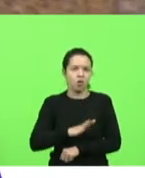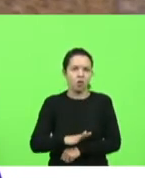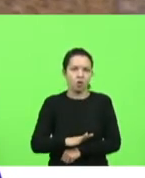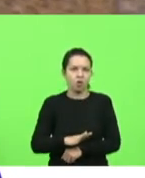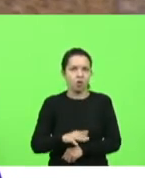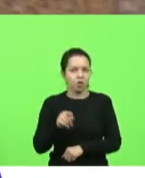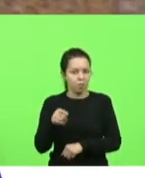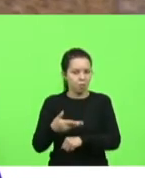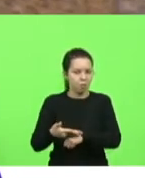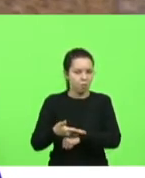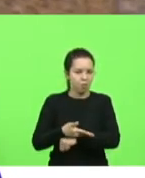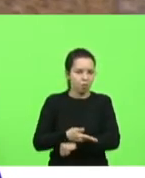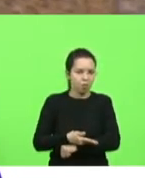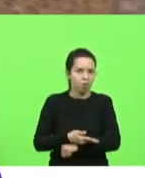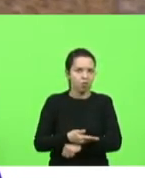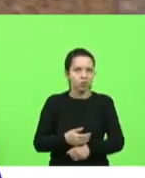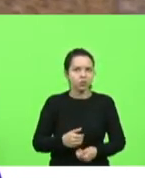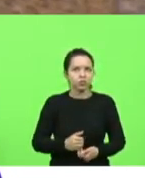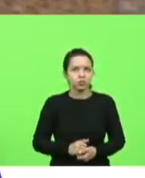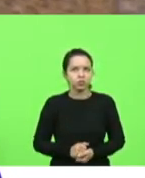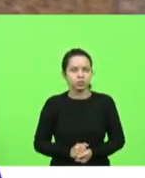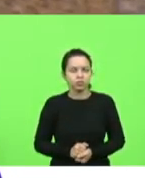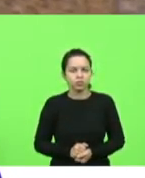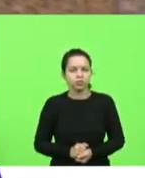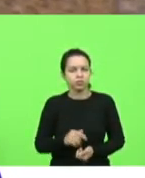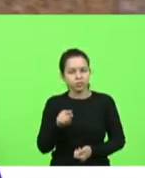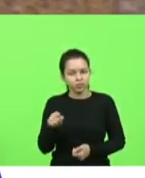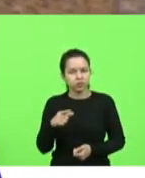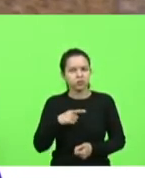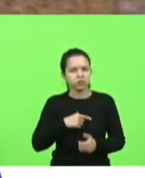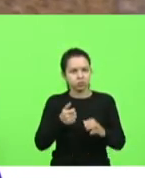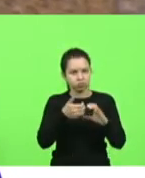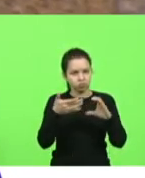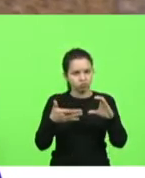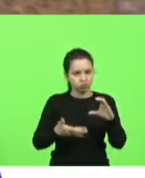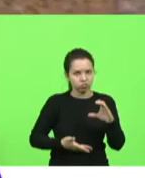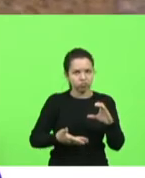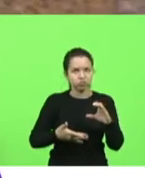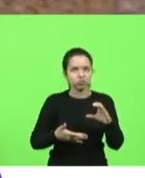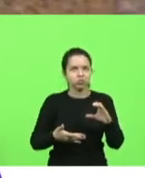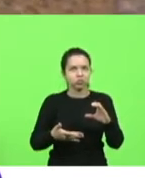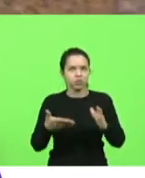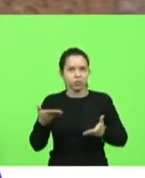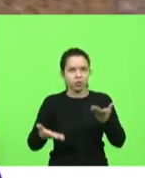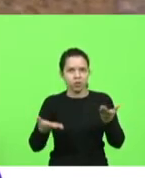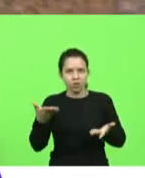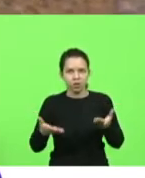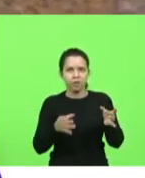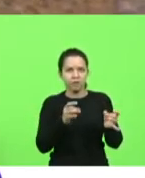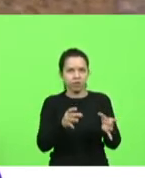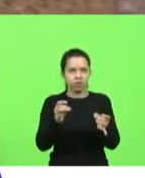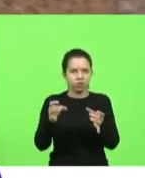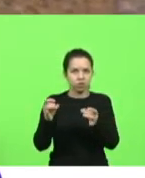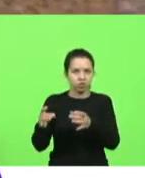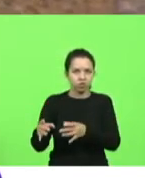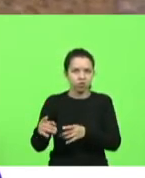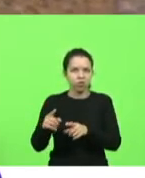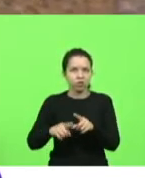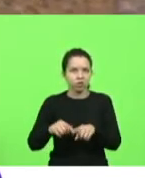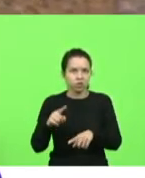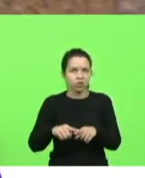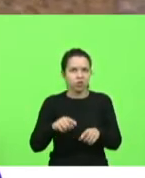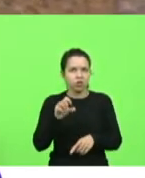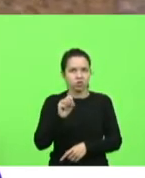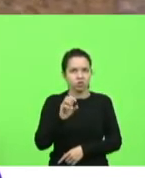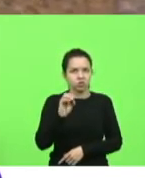entendimento ele tem algumas características falar da balança comercial do que é vendido ali no porto sai soja entra